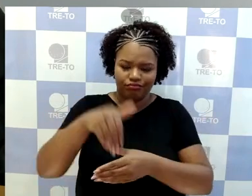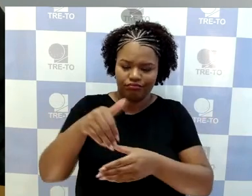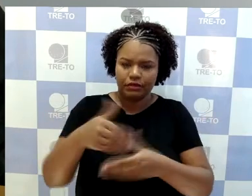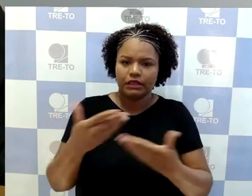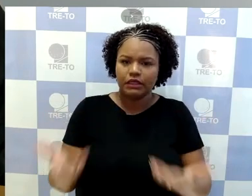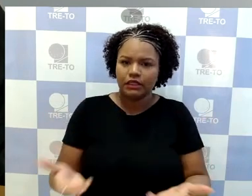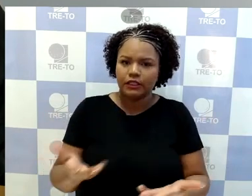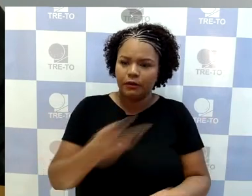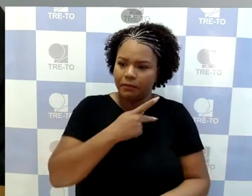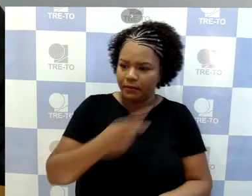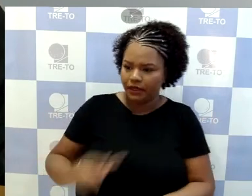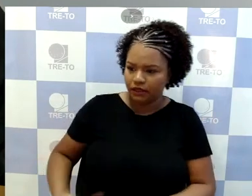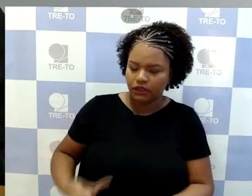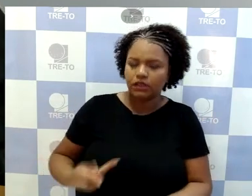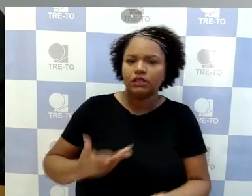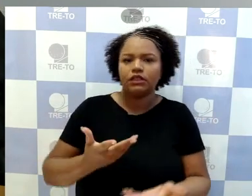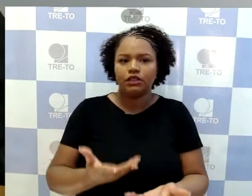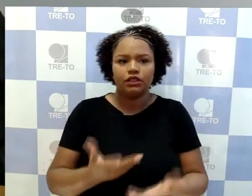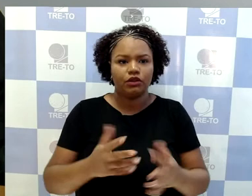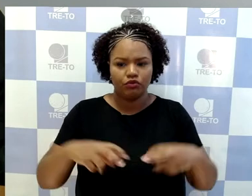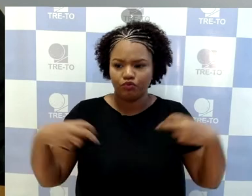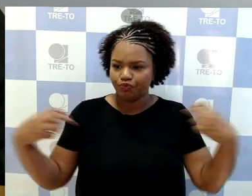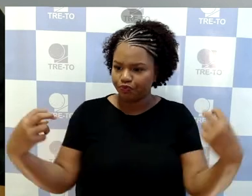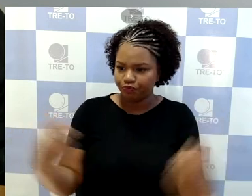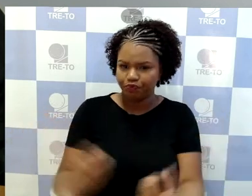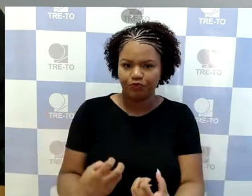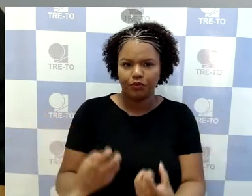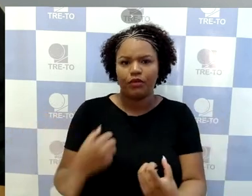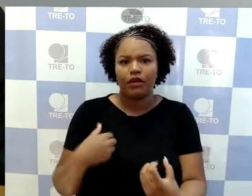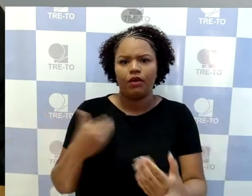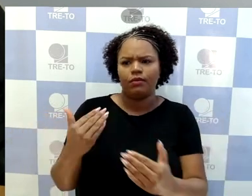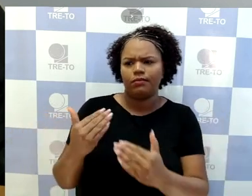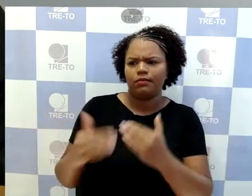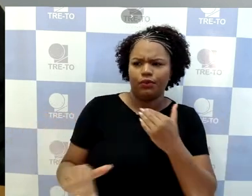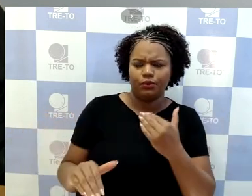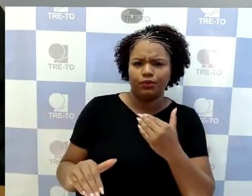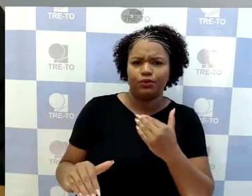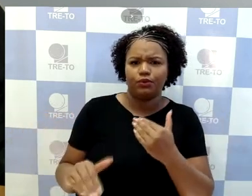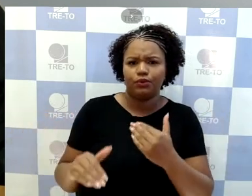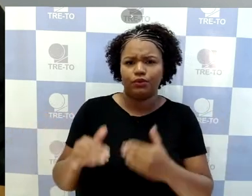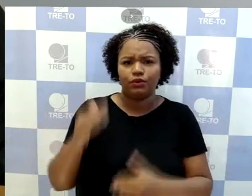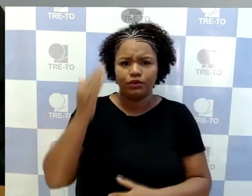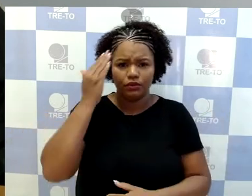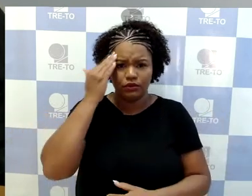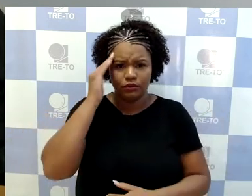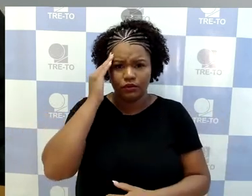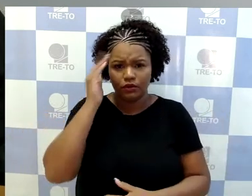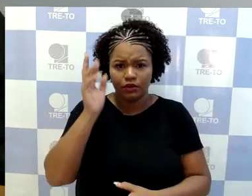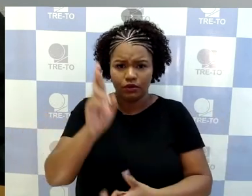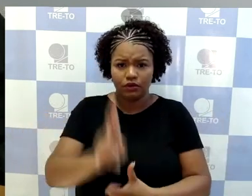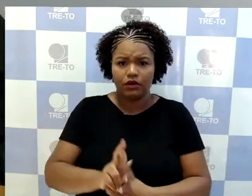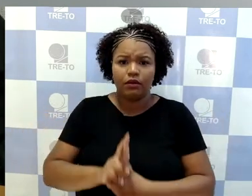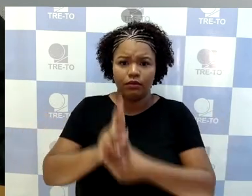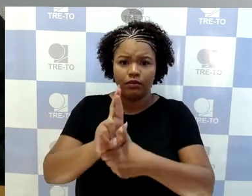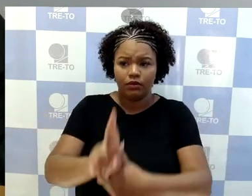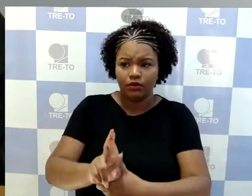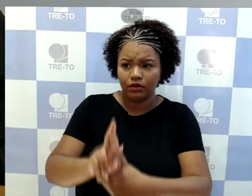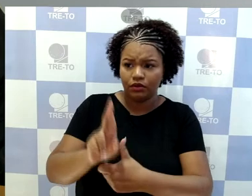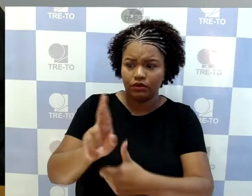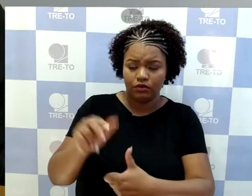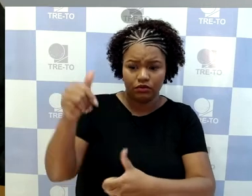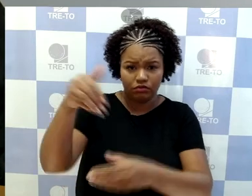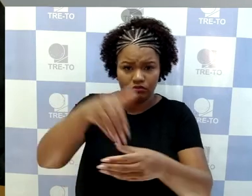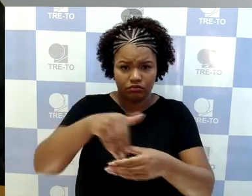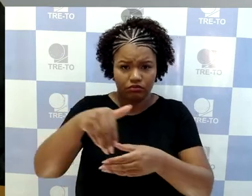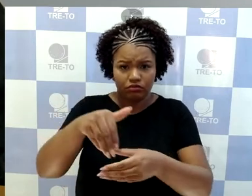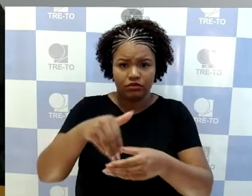divergindo um pouco do entendimento da ilustre procuradoria eleitoral, na medida em que eu